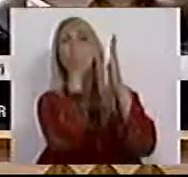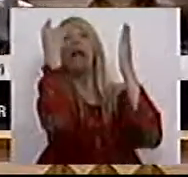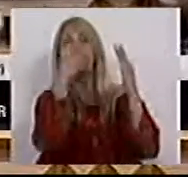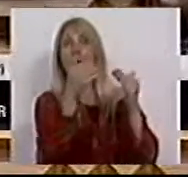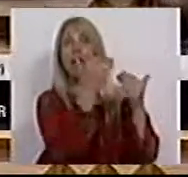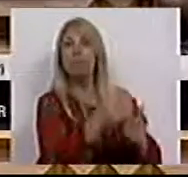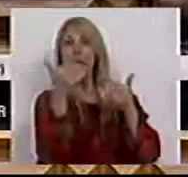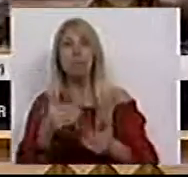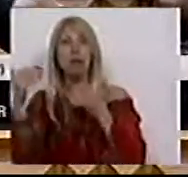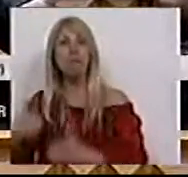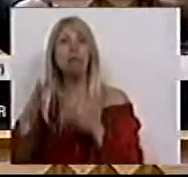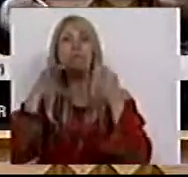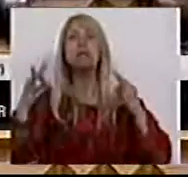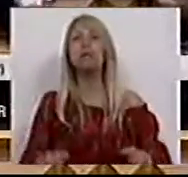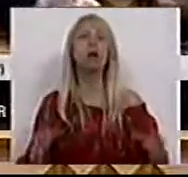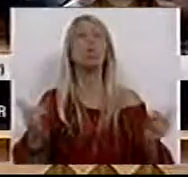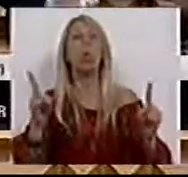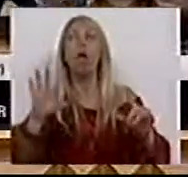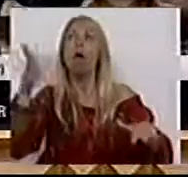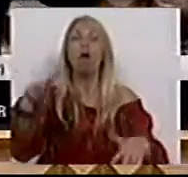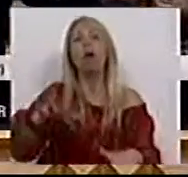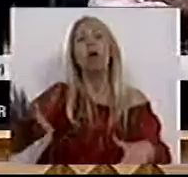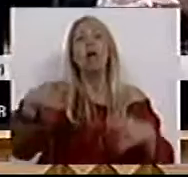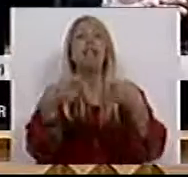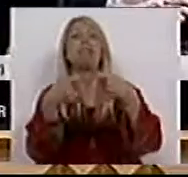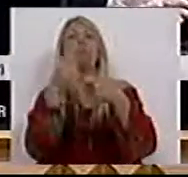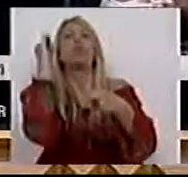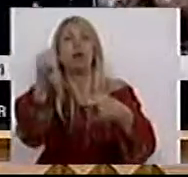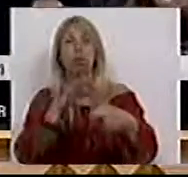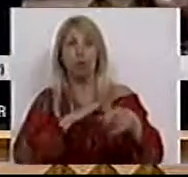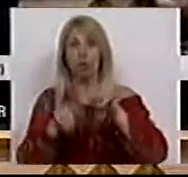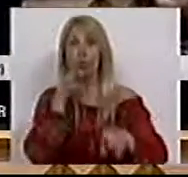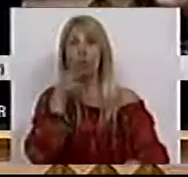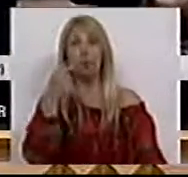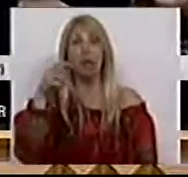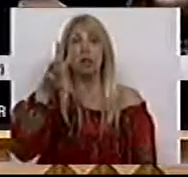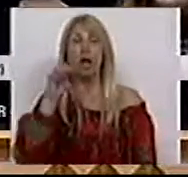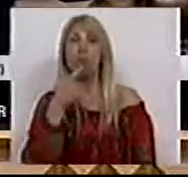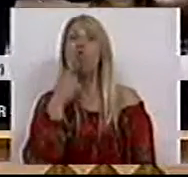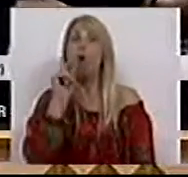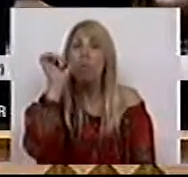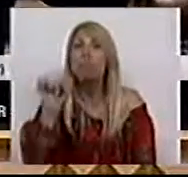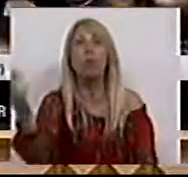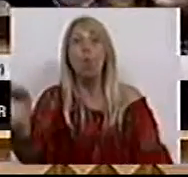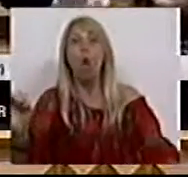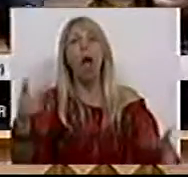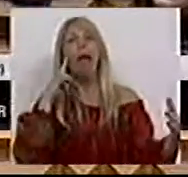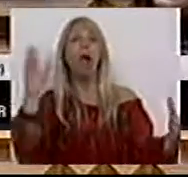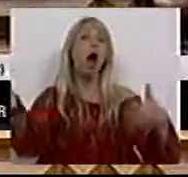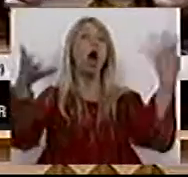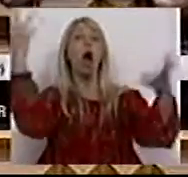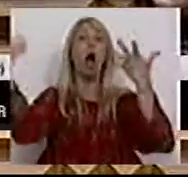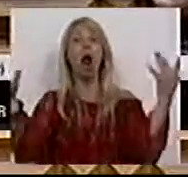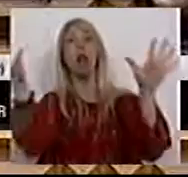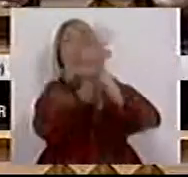delimitadas. Não é o caso de um tipo de crime que o Sr. Deputado Telmo Correia nem tem um nome para ele e, portanto, é uma abstração, é uma nebulosa e não